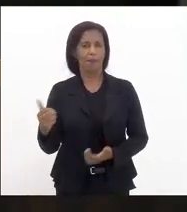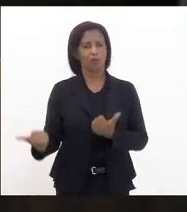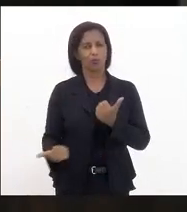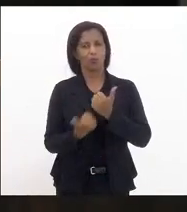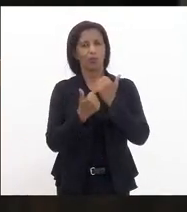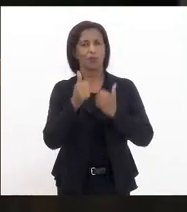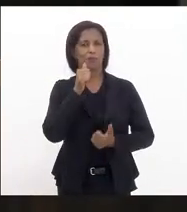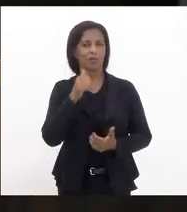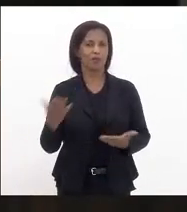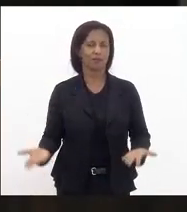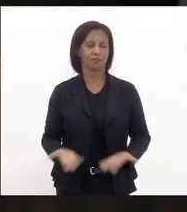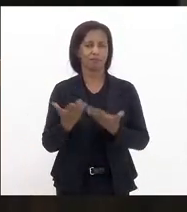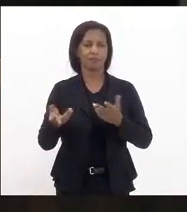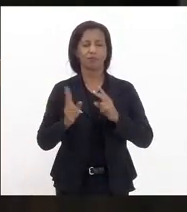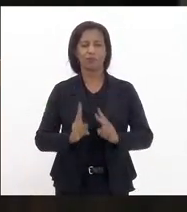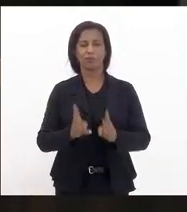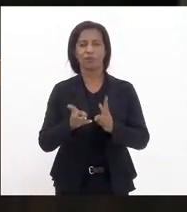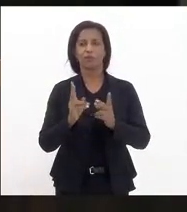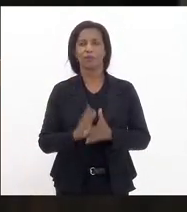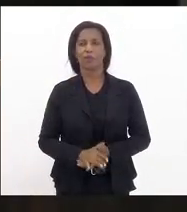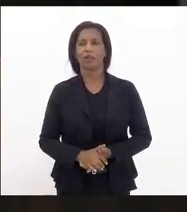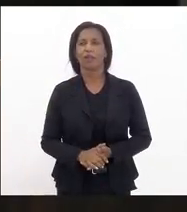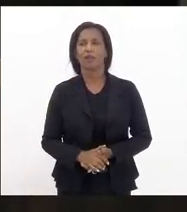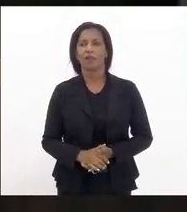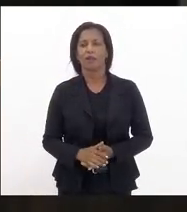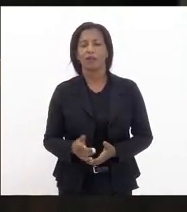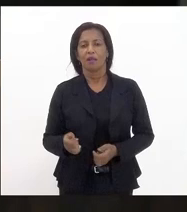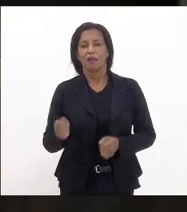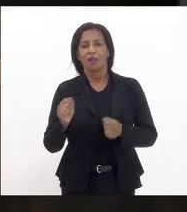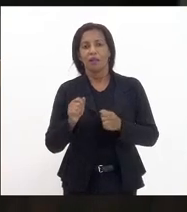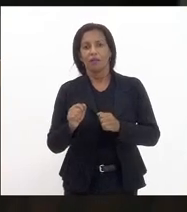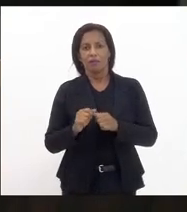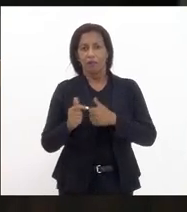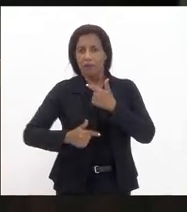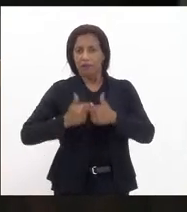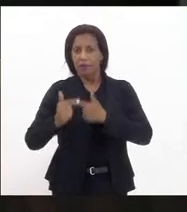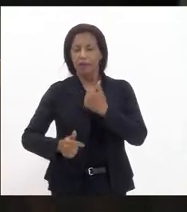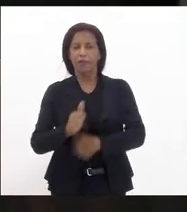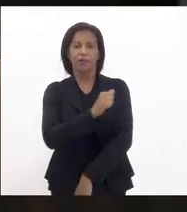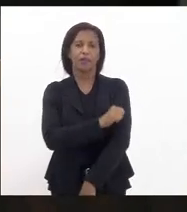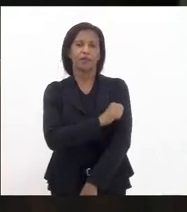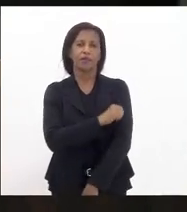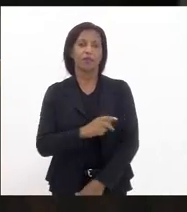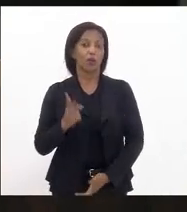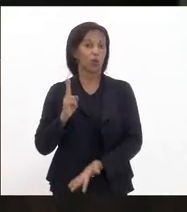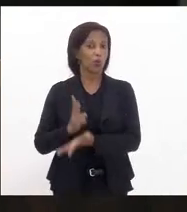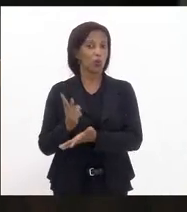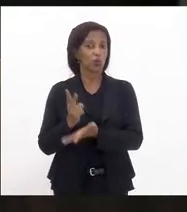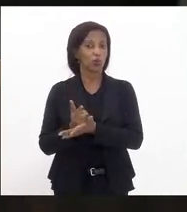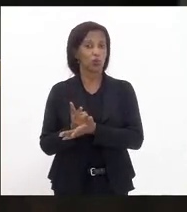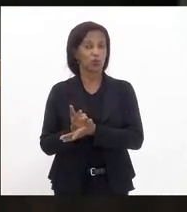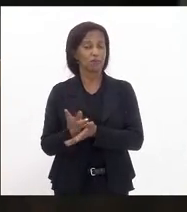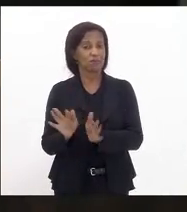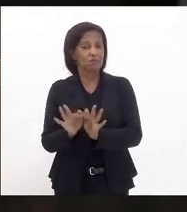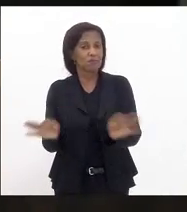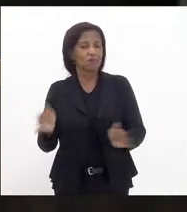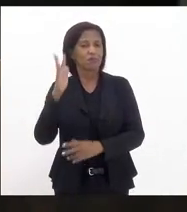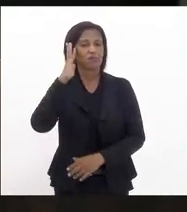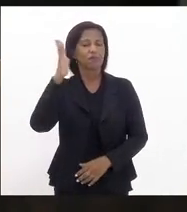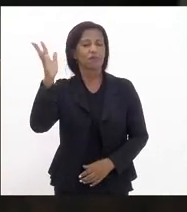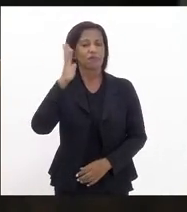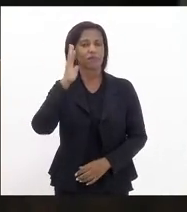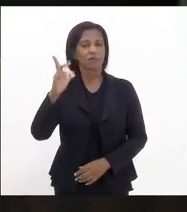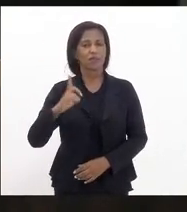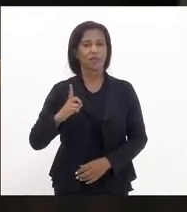meninas incentivar e continuar fazendo Regiane com que elas continuem pelo menos sonhando